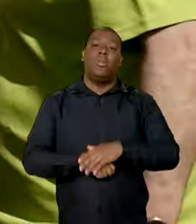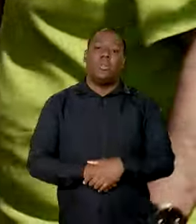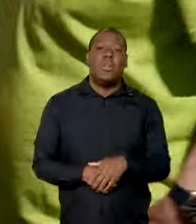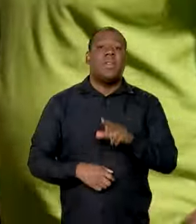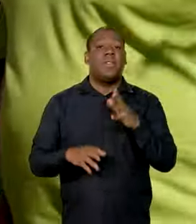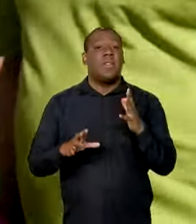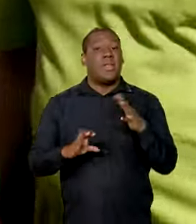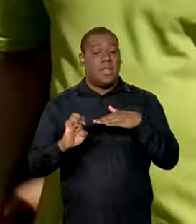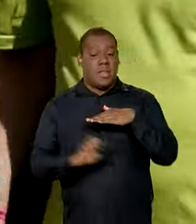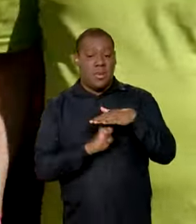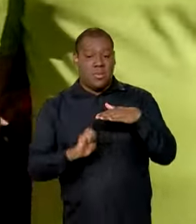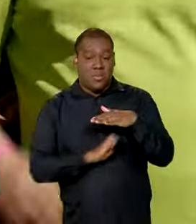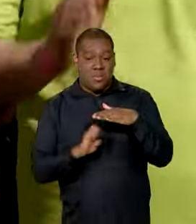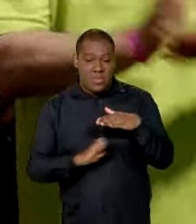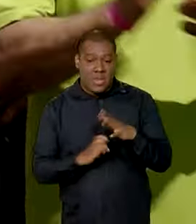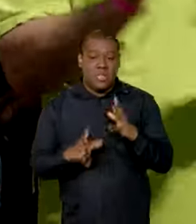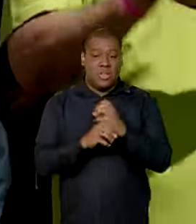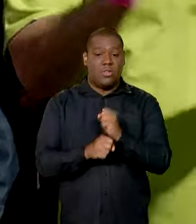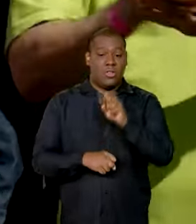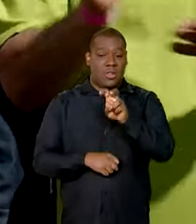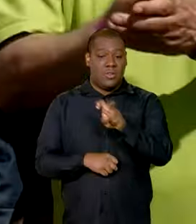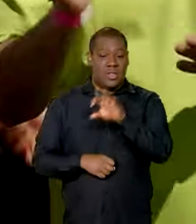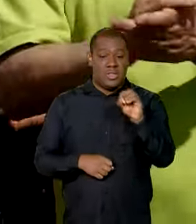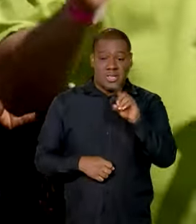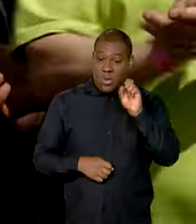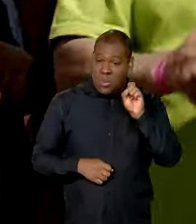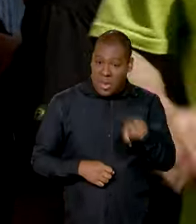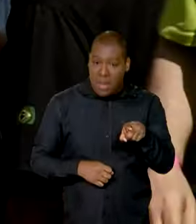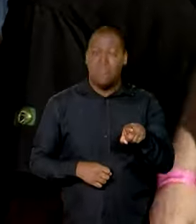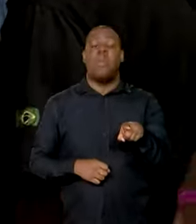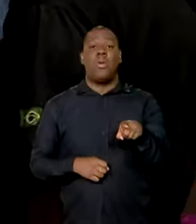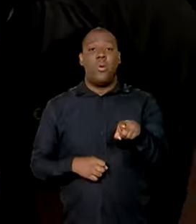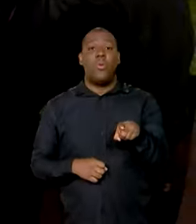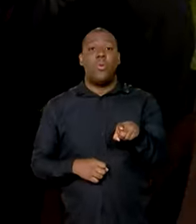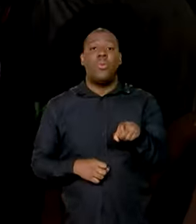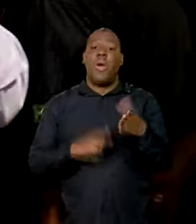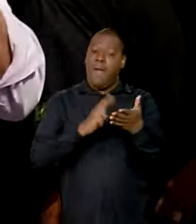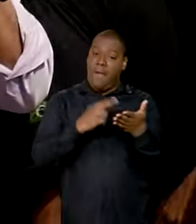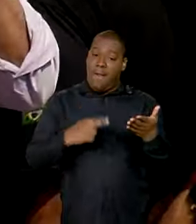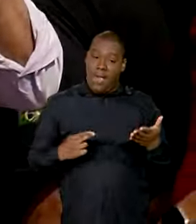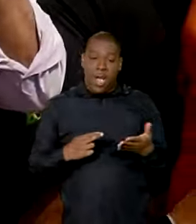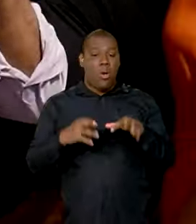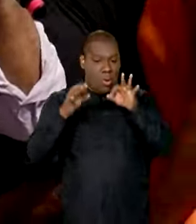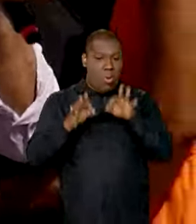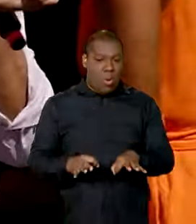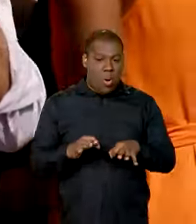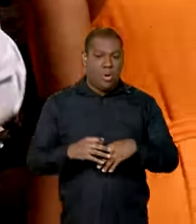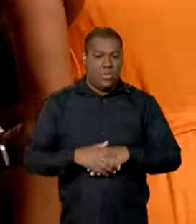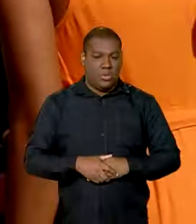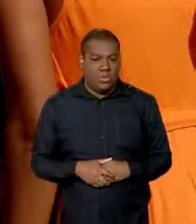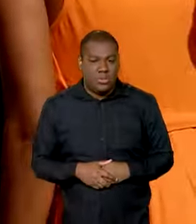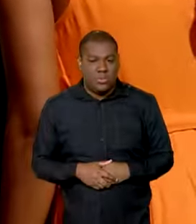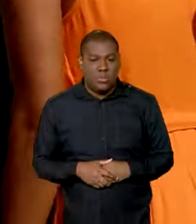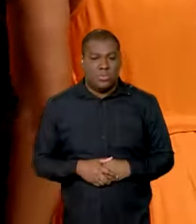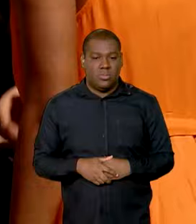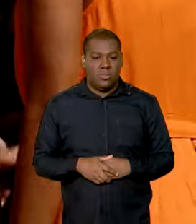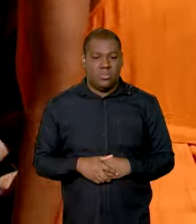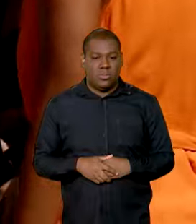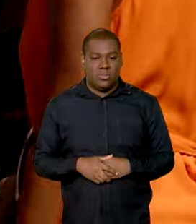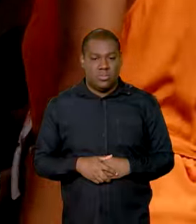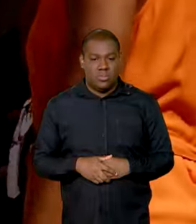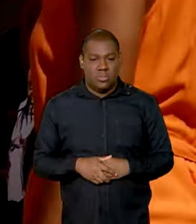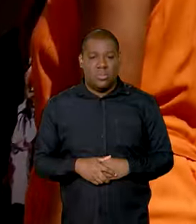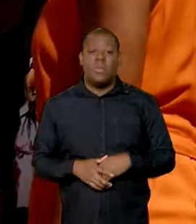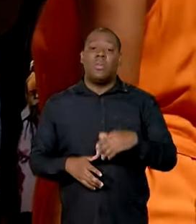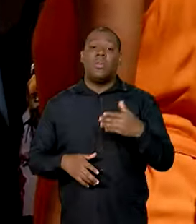16 mil empresas, presta atenção só nisso, 16 mil empresas que não têm obrigação de mandar o